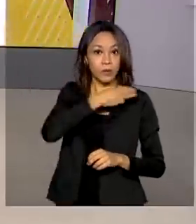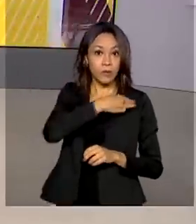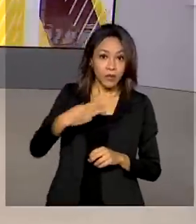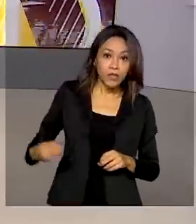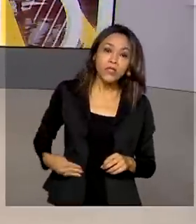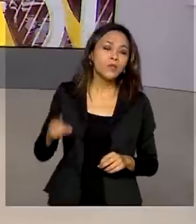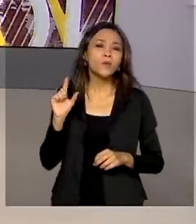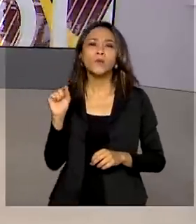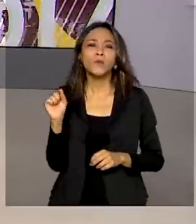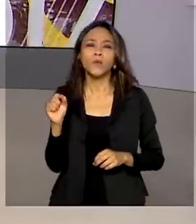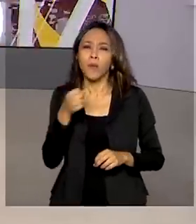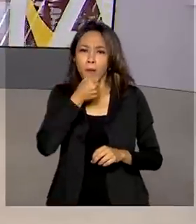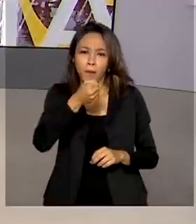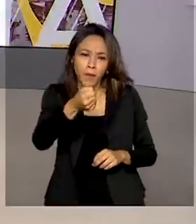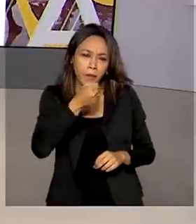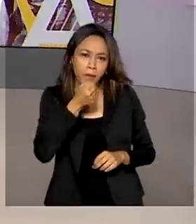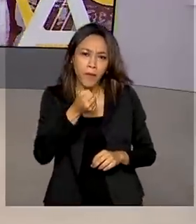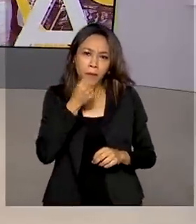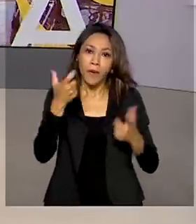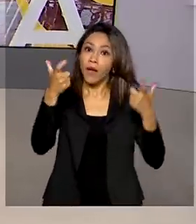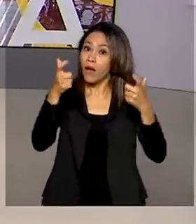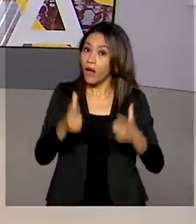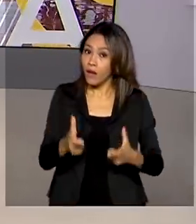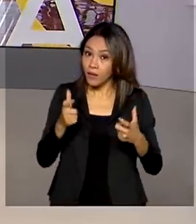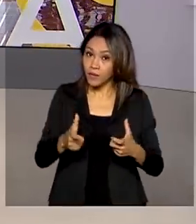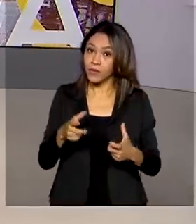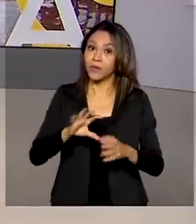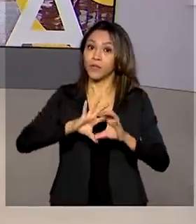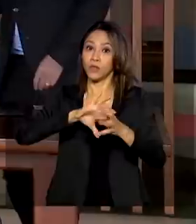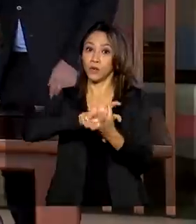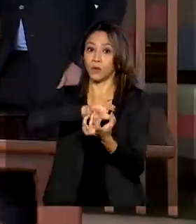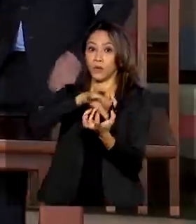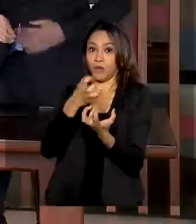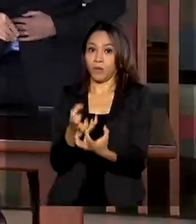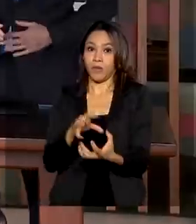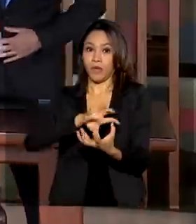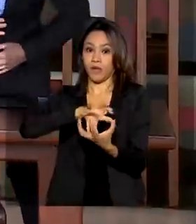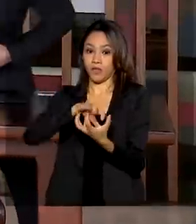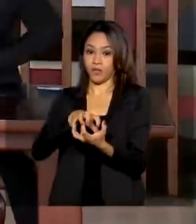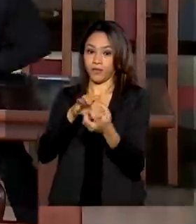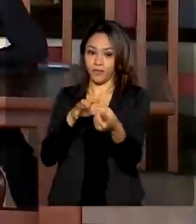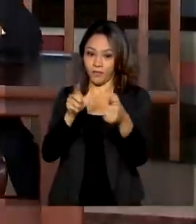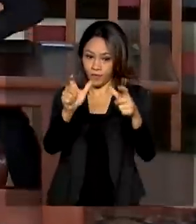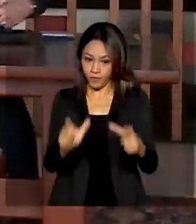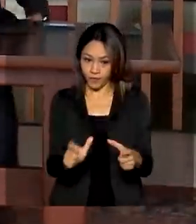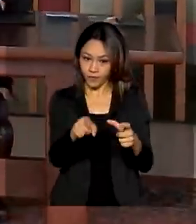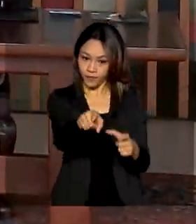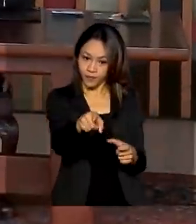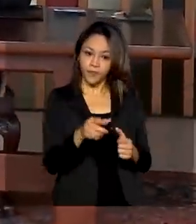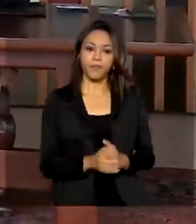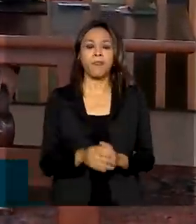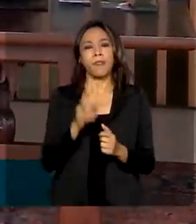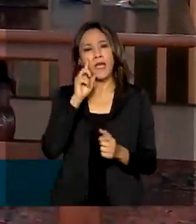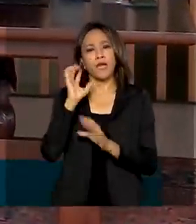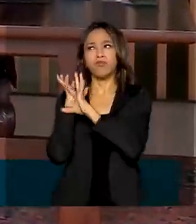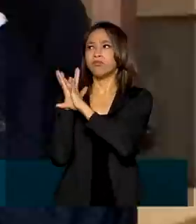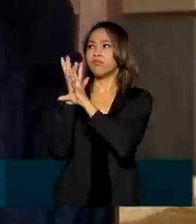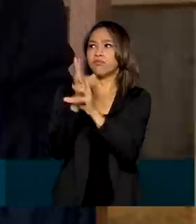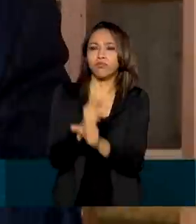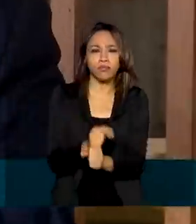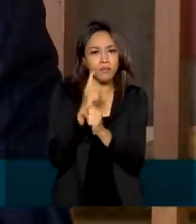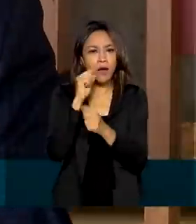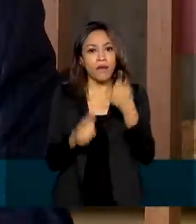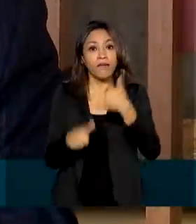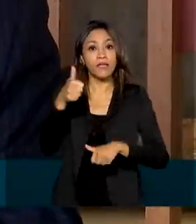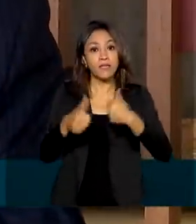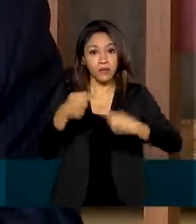em uma conversa com jornalistas no Palácio do Itamaraty. O ministro fez um balanço da política externa brasileira nos